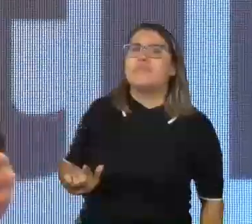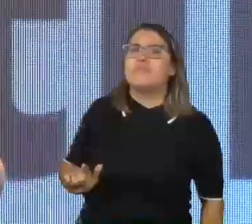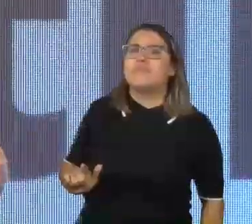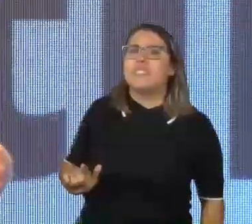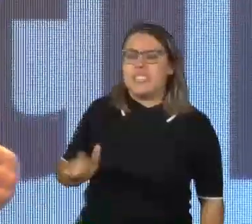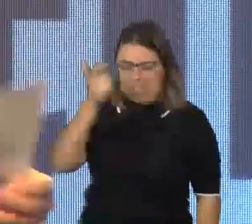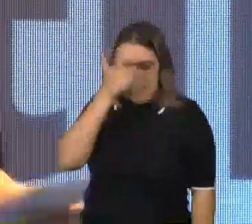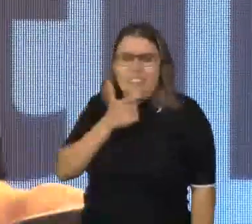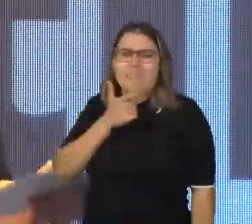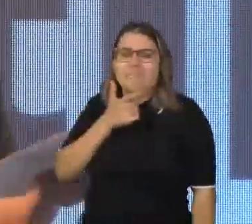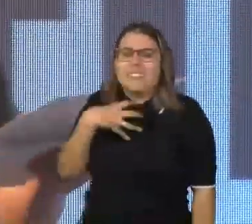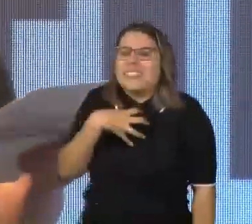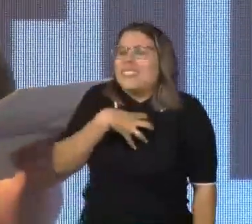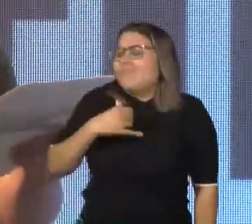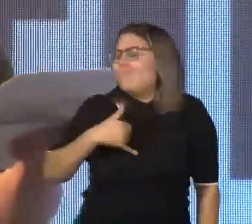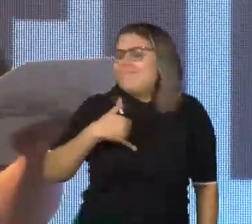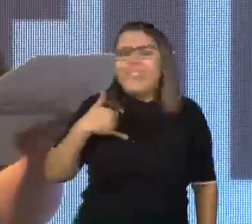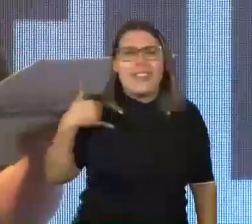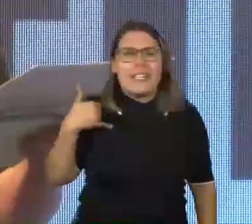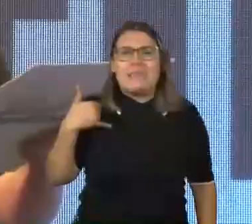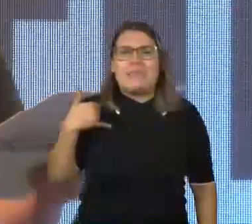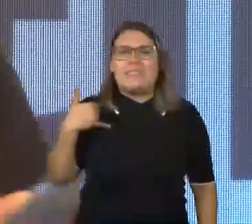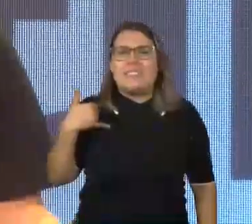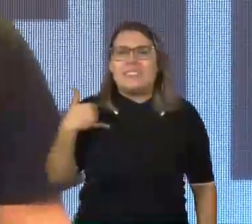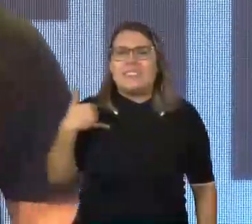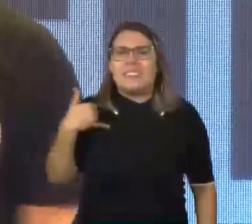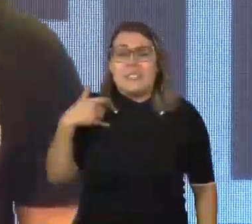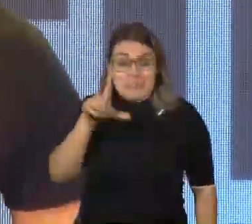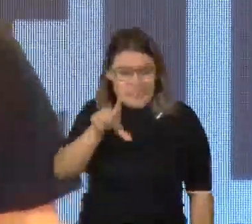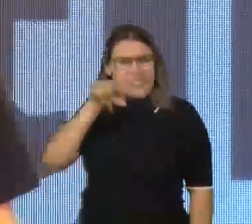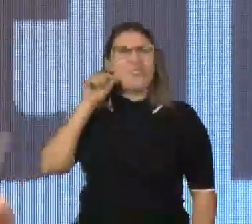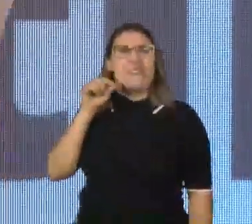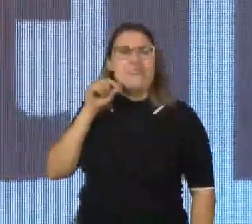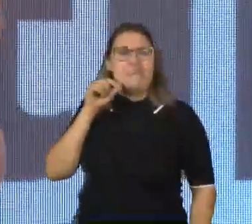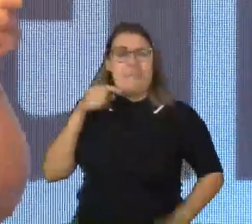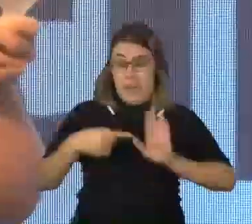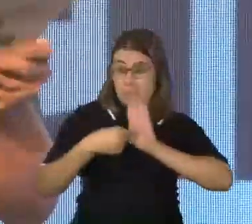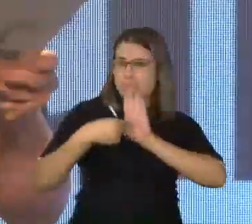Estou muito honrado quando eu tenho sido escolhido como representante